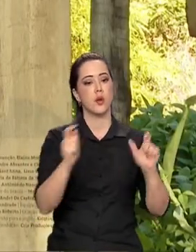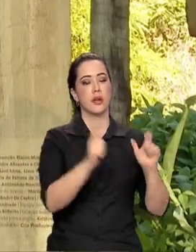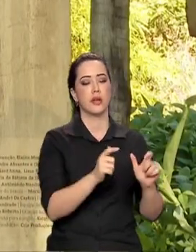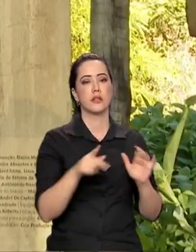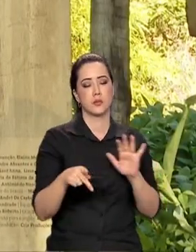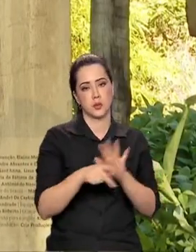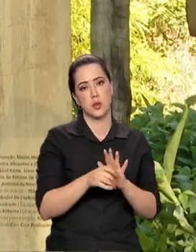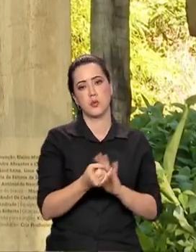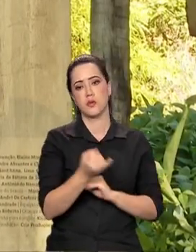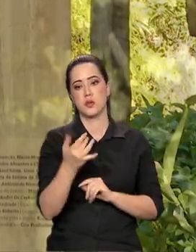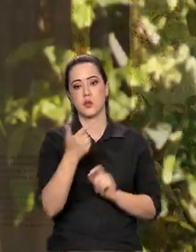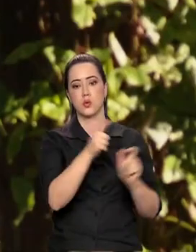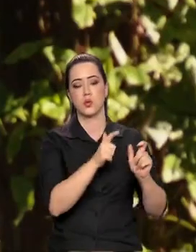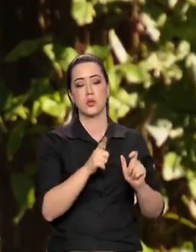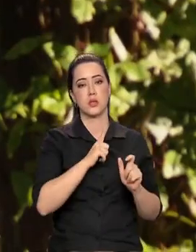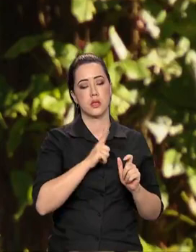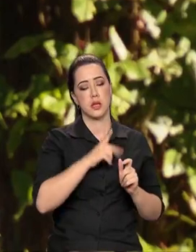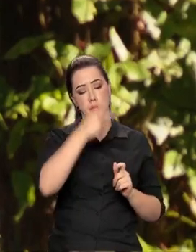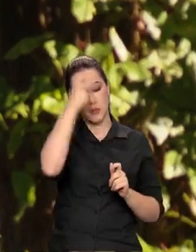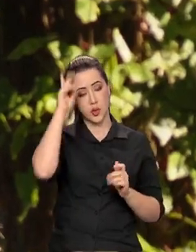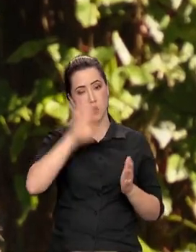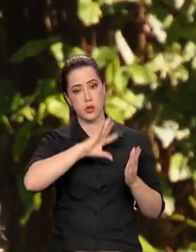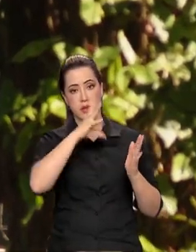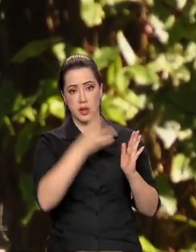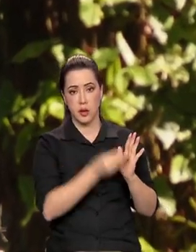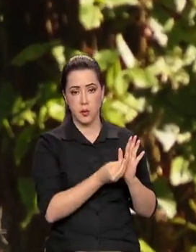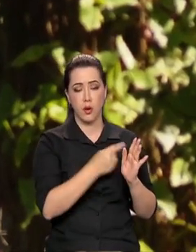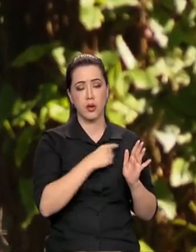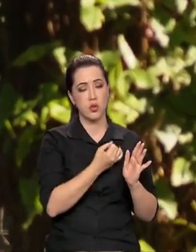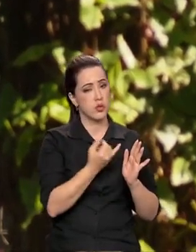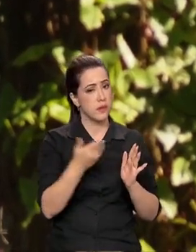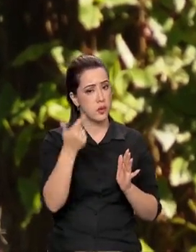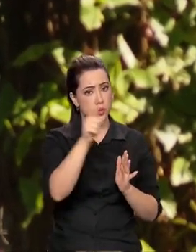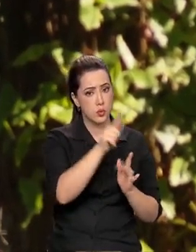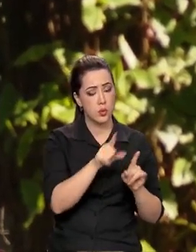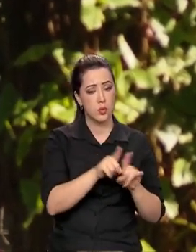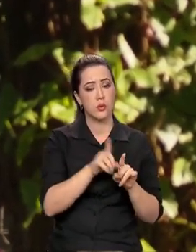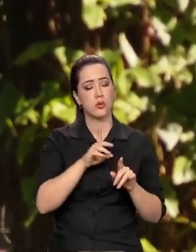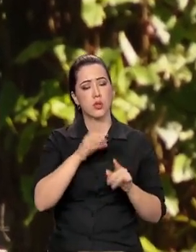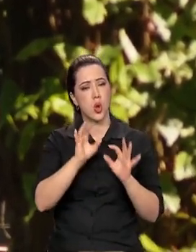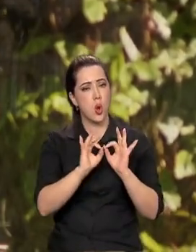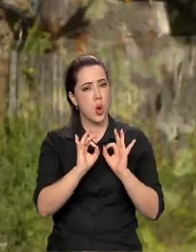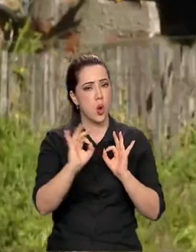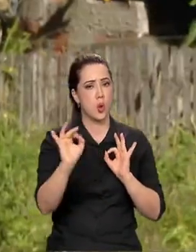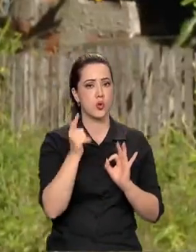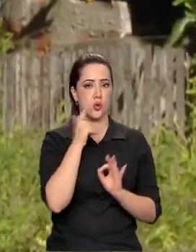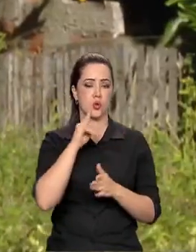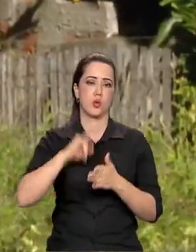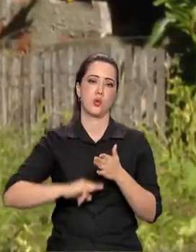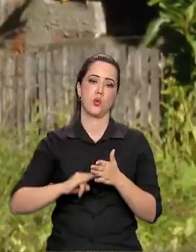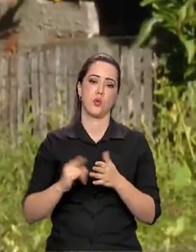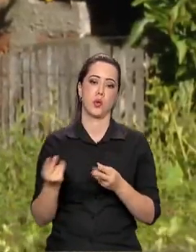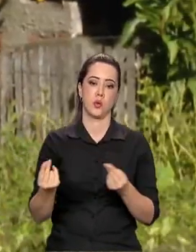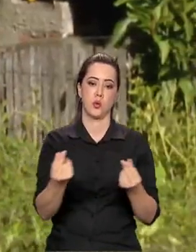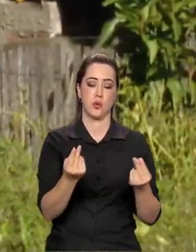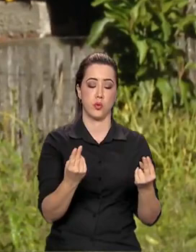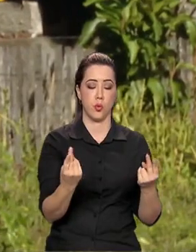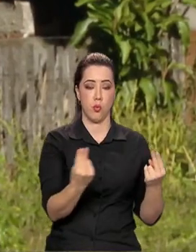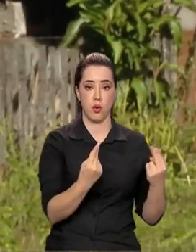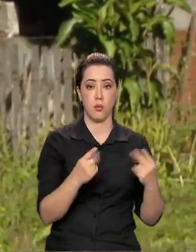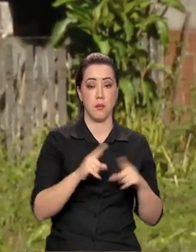que abrigam quilombolas, embora a grande maioria ainda esteja longe da titulação, segundo os números